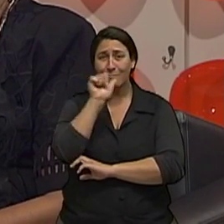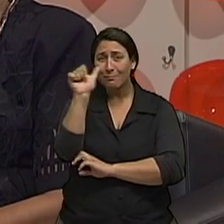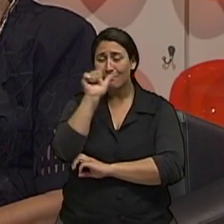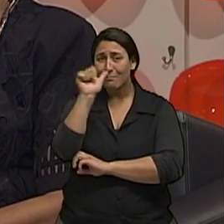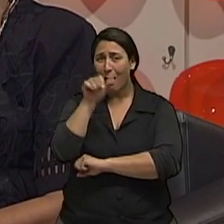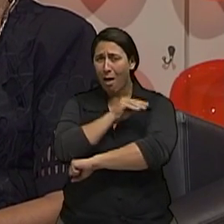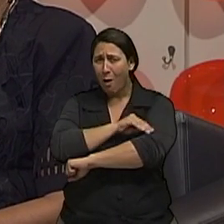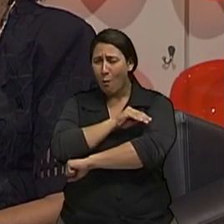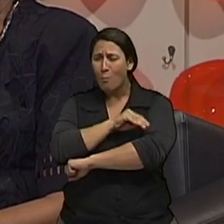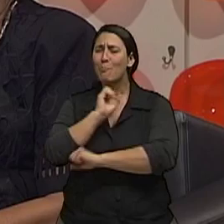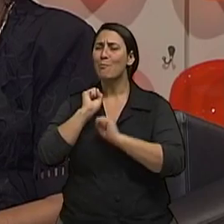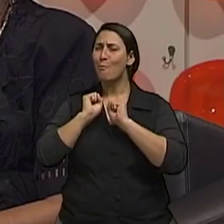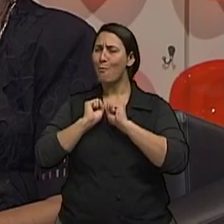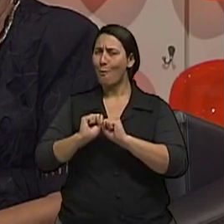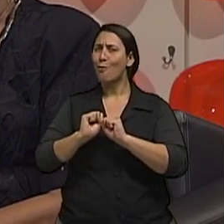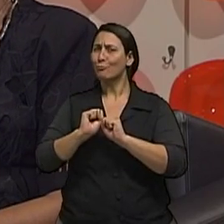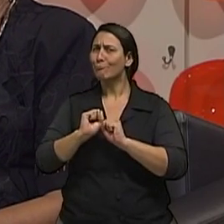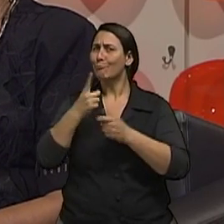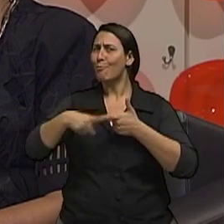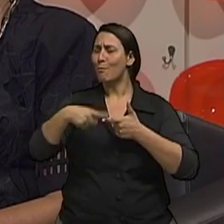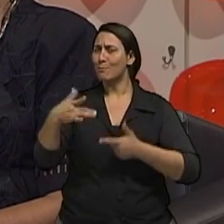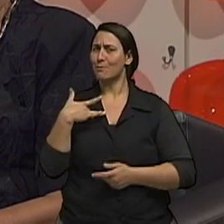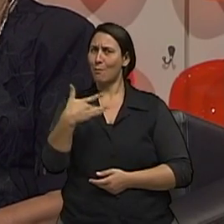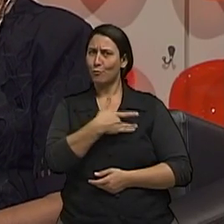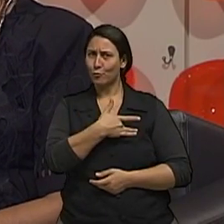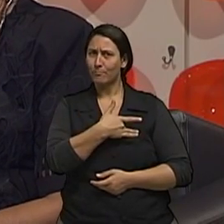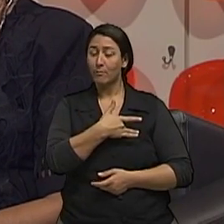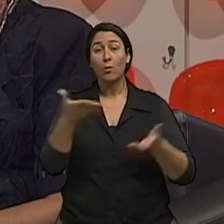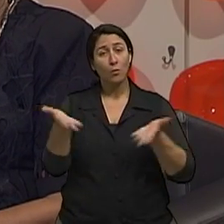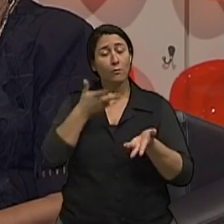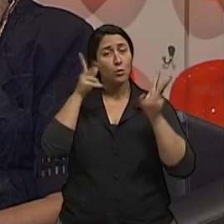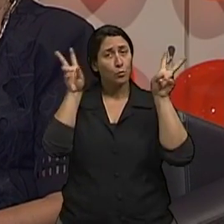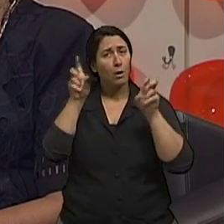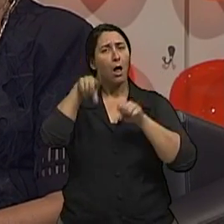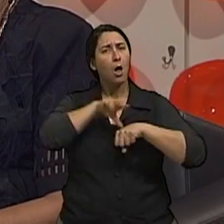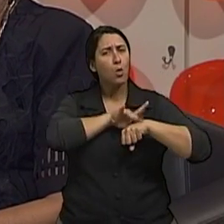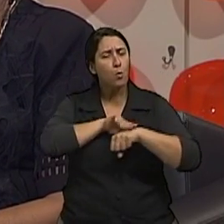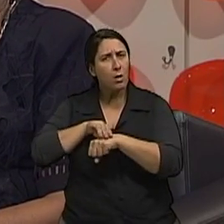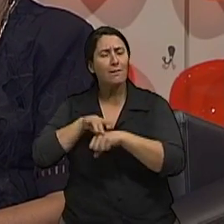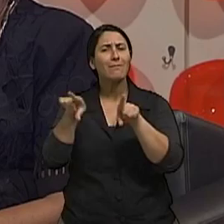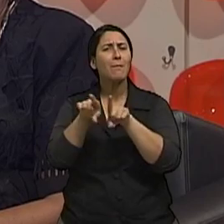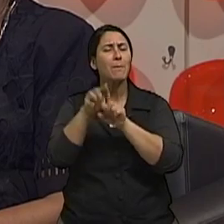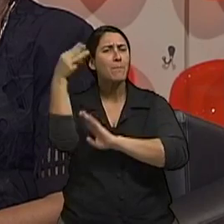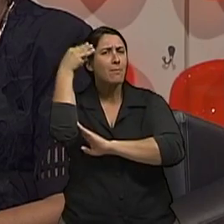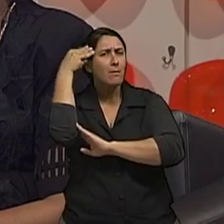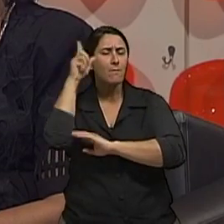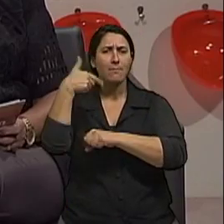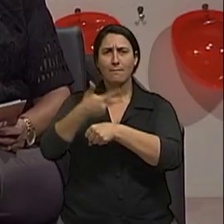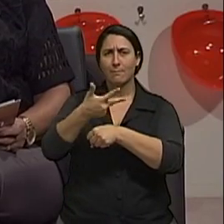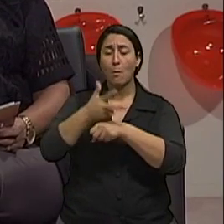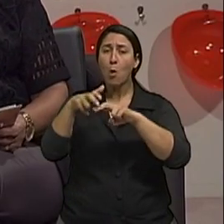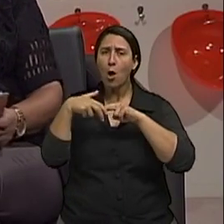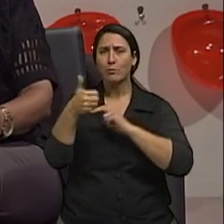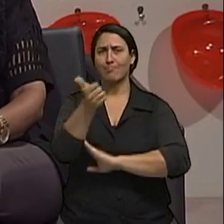pode ser um inimigo da saúde. Nosso assunto é sobre alcoolismo e doenças mentais na terceira idade.